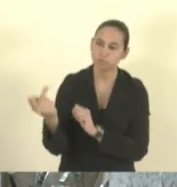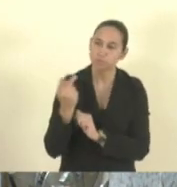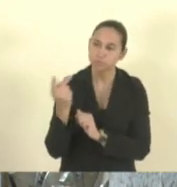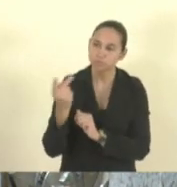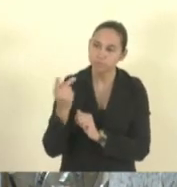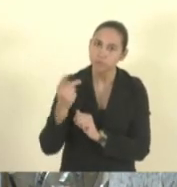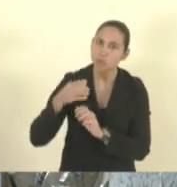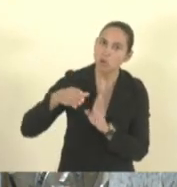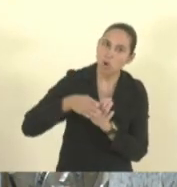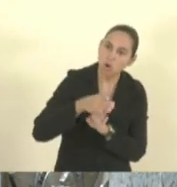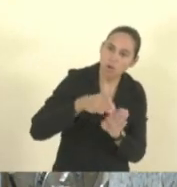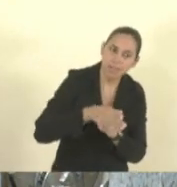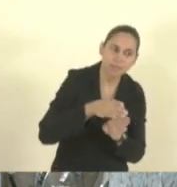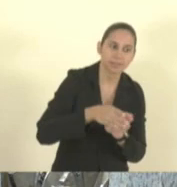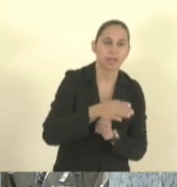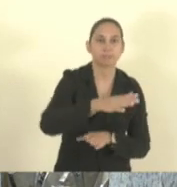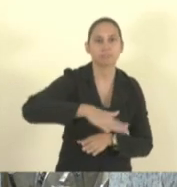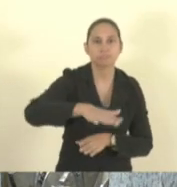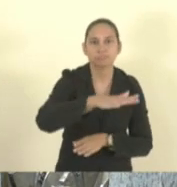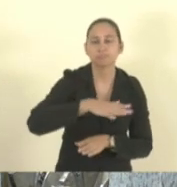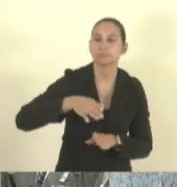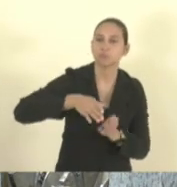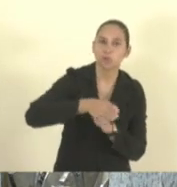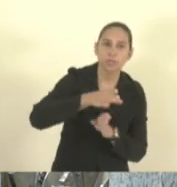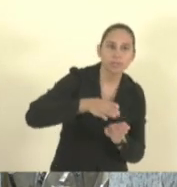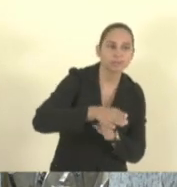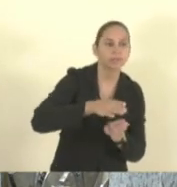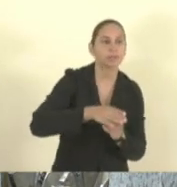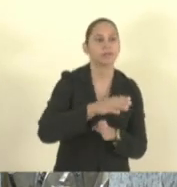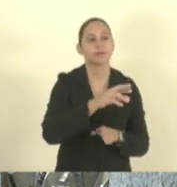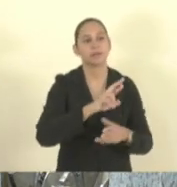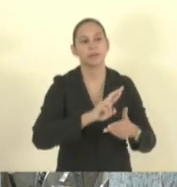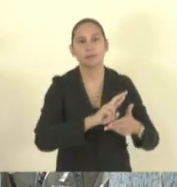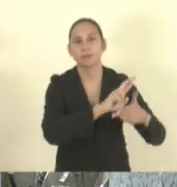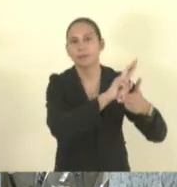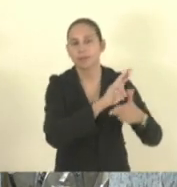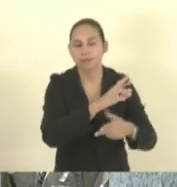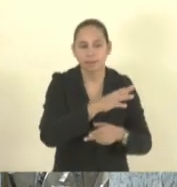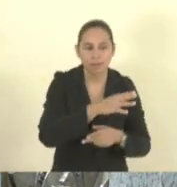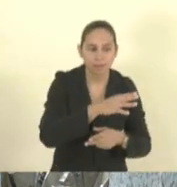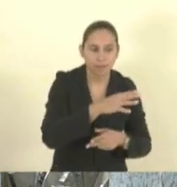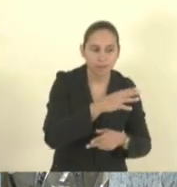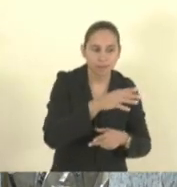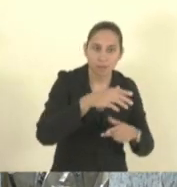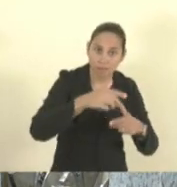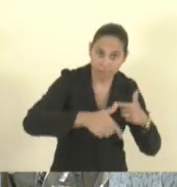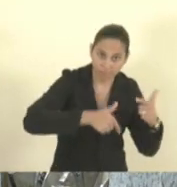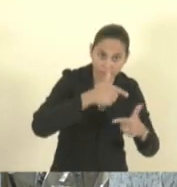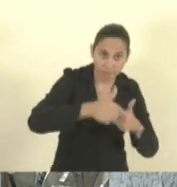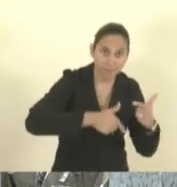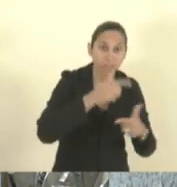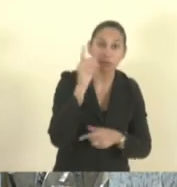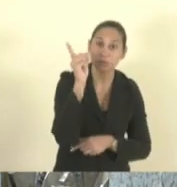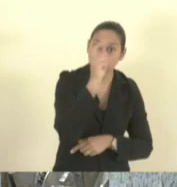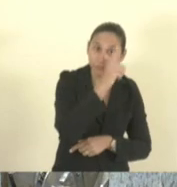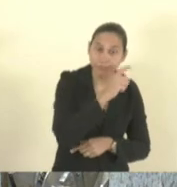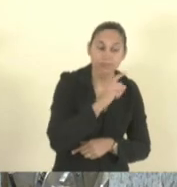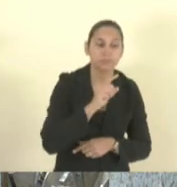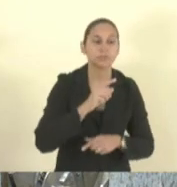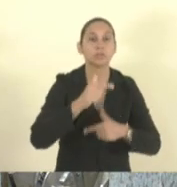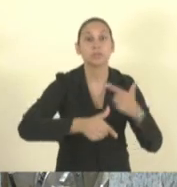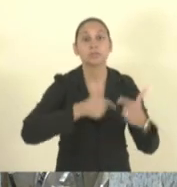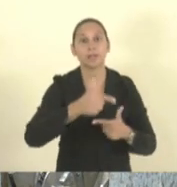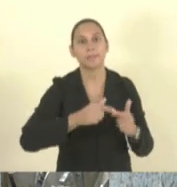promotores orientar as redes e é um trabalho árduo né e constante